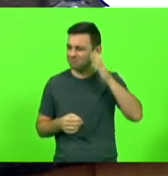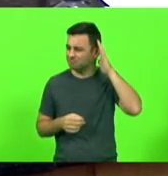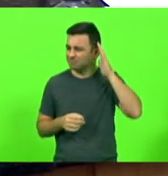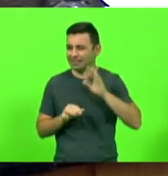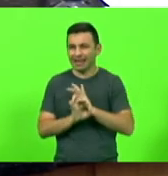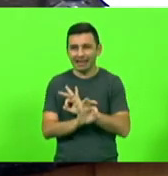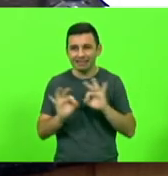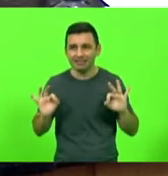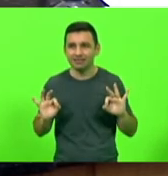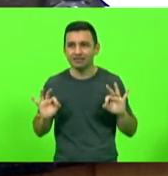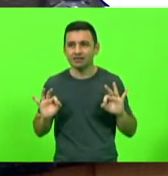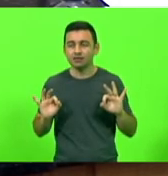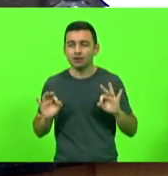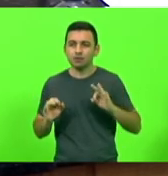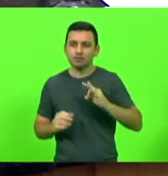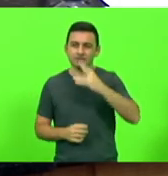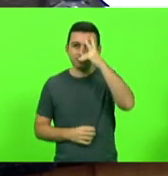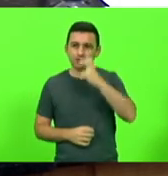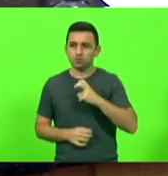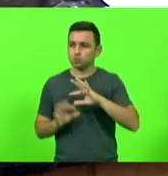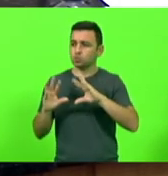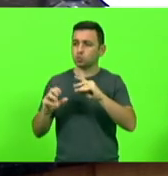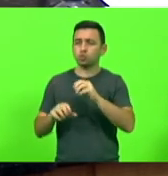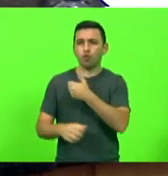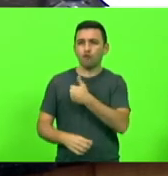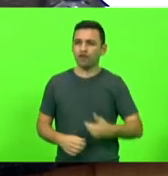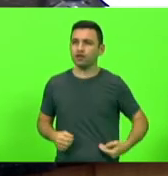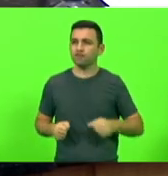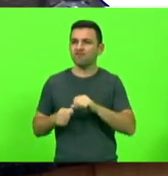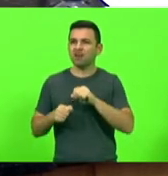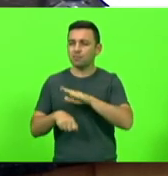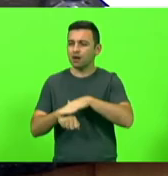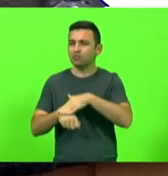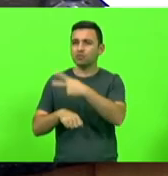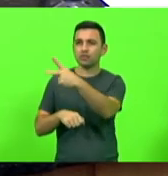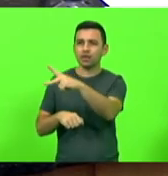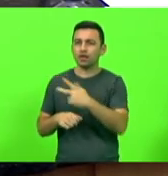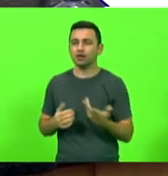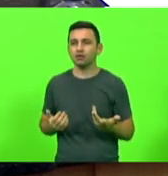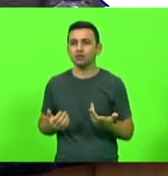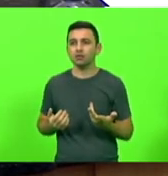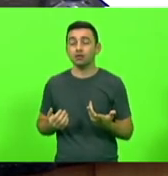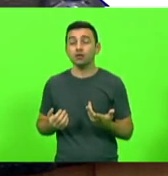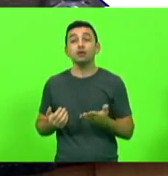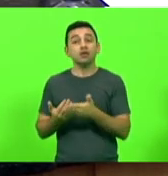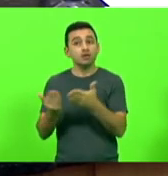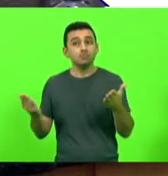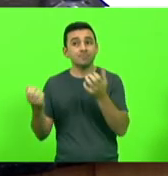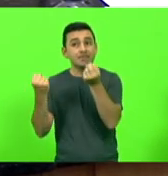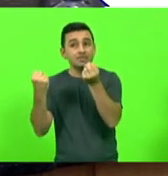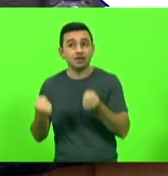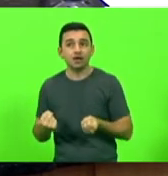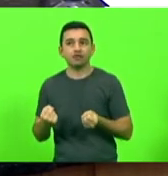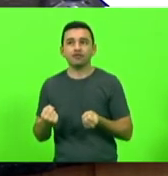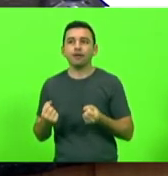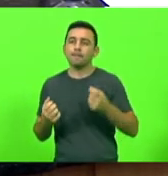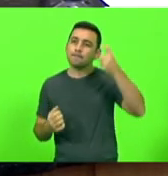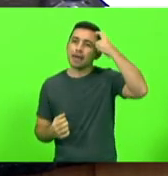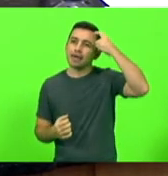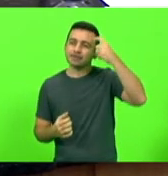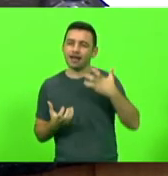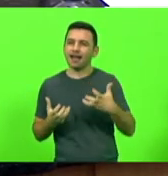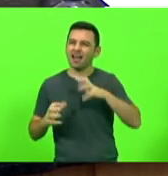não enxergar tudo o que o governo faz e tudo o que o governo pesa no setor produtivo apenas para ser da base,